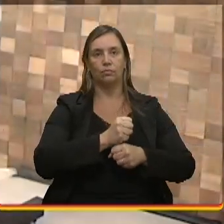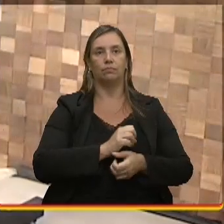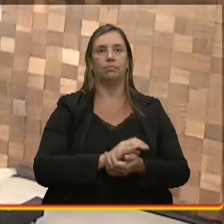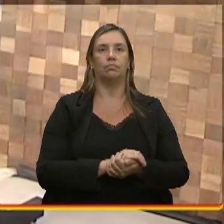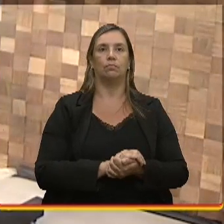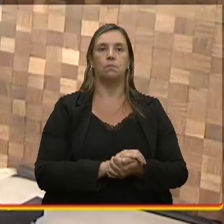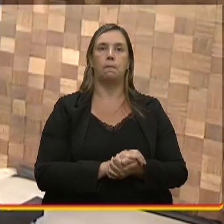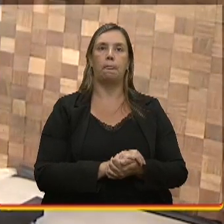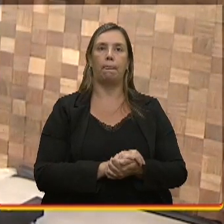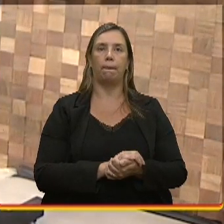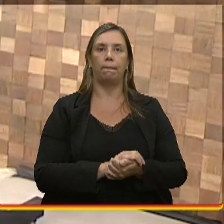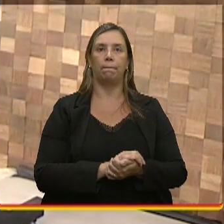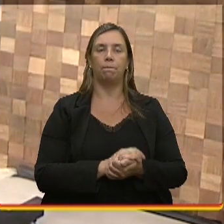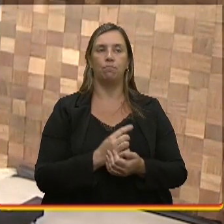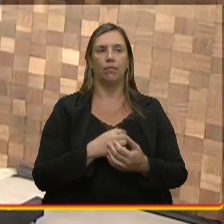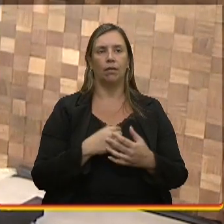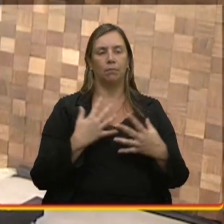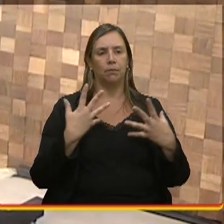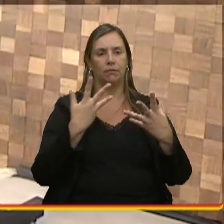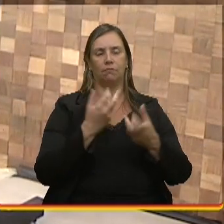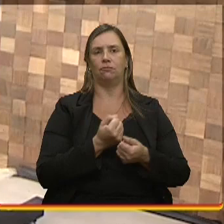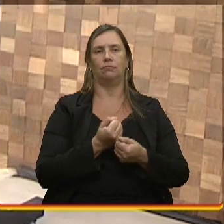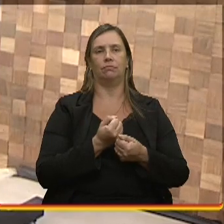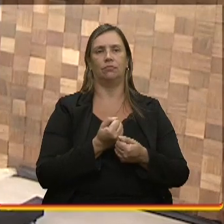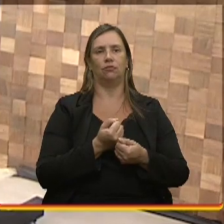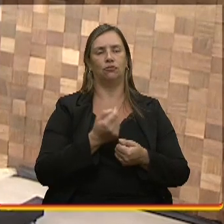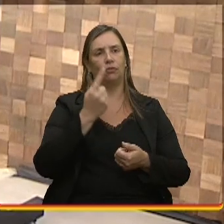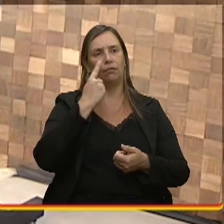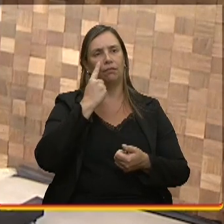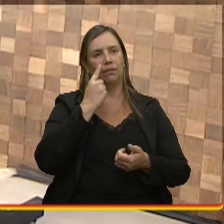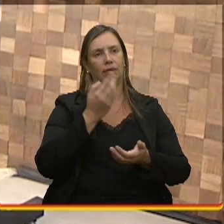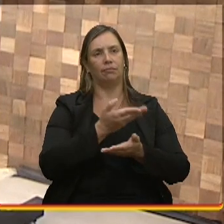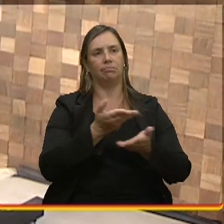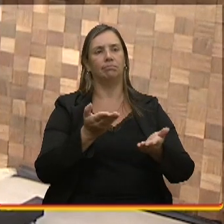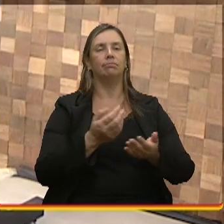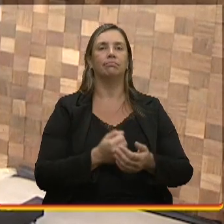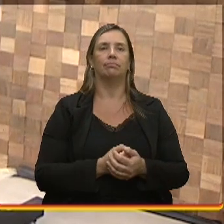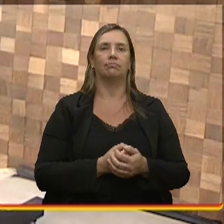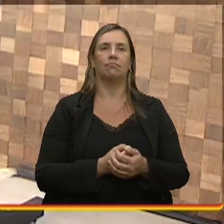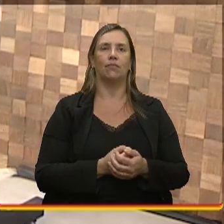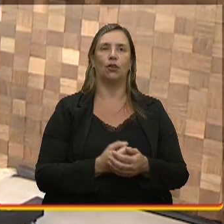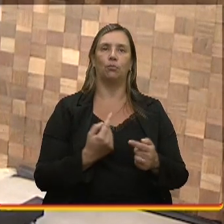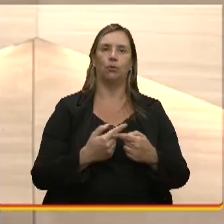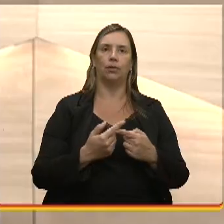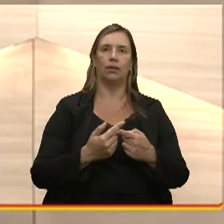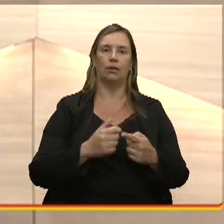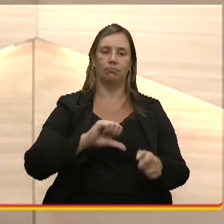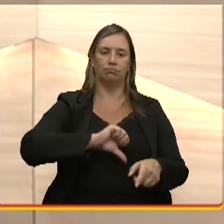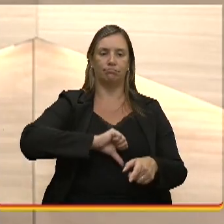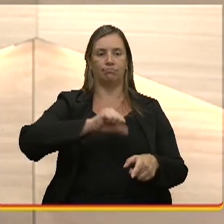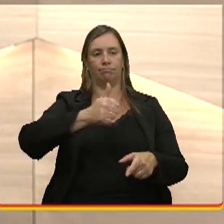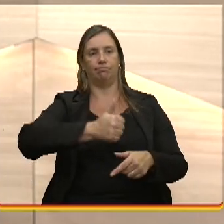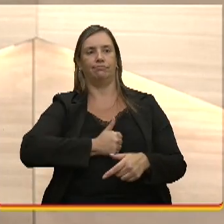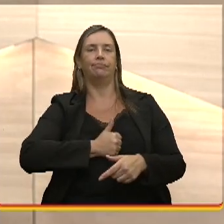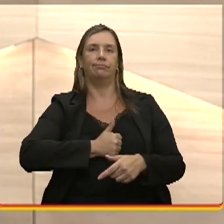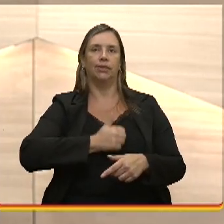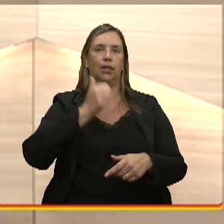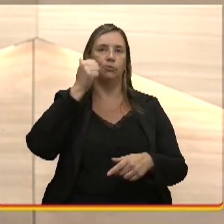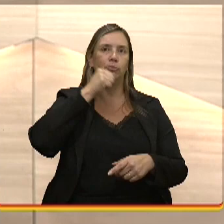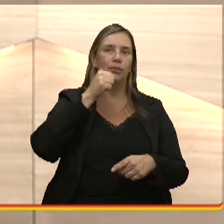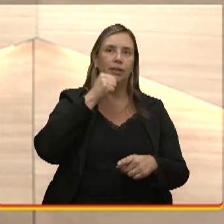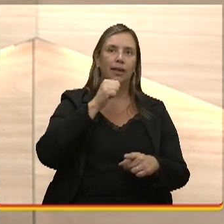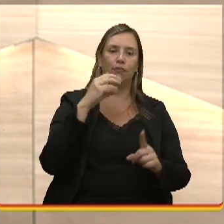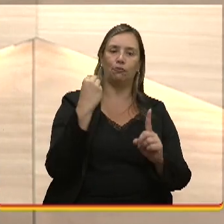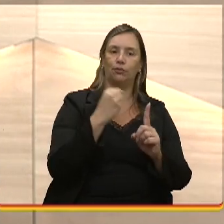É incrível te ouvir falando porque é também uma questão de autoestima, né? São mulheres vulneráveis que não estão